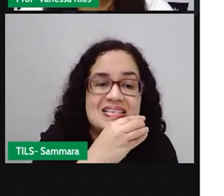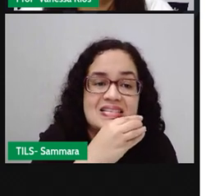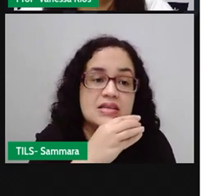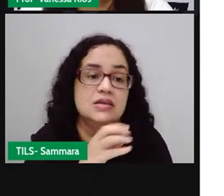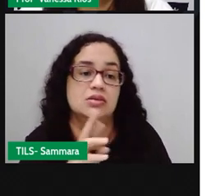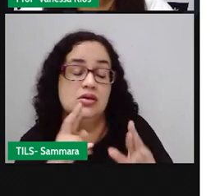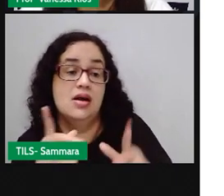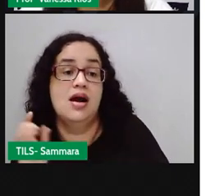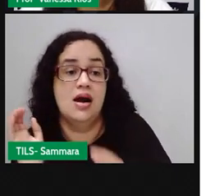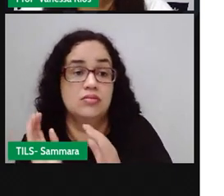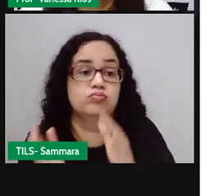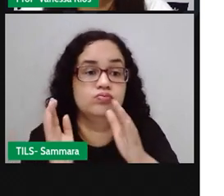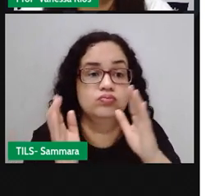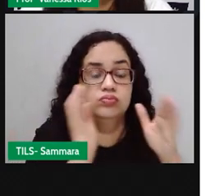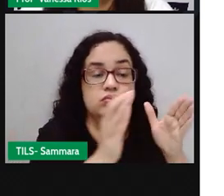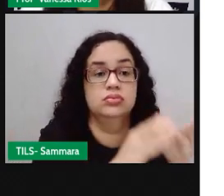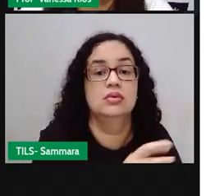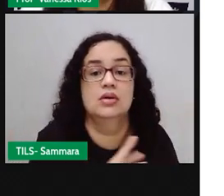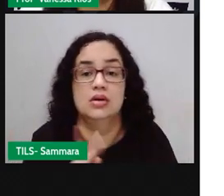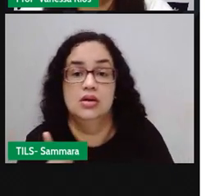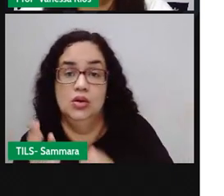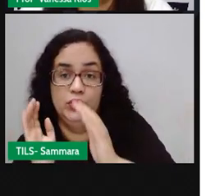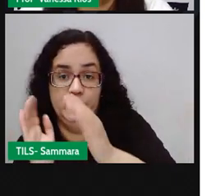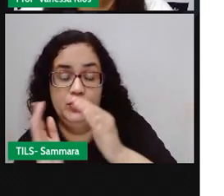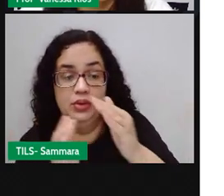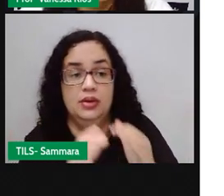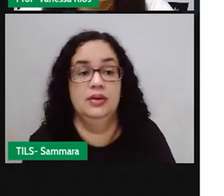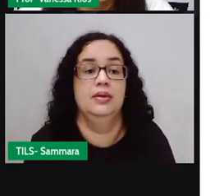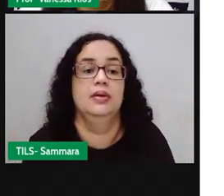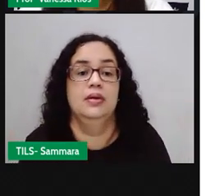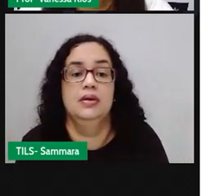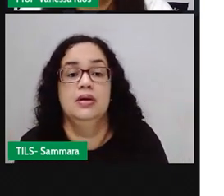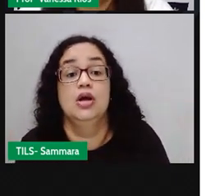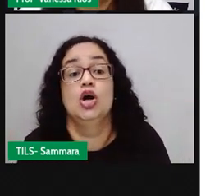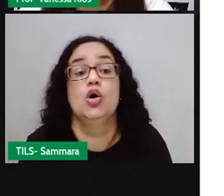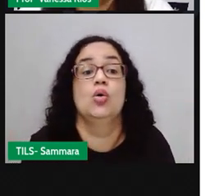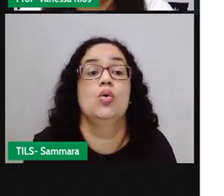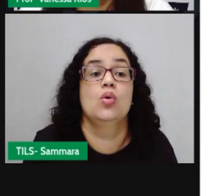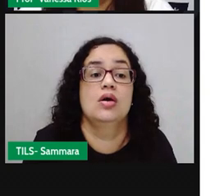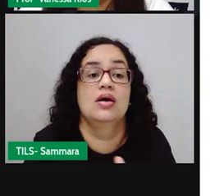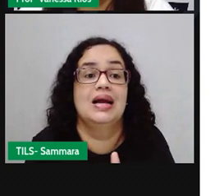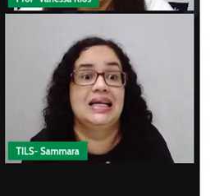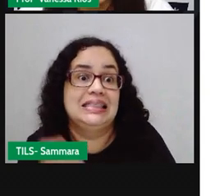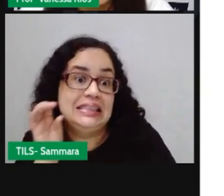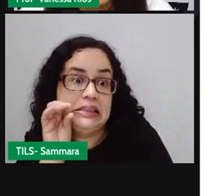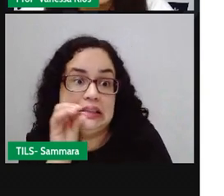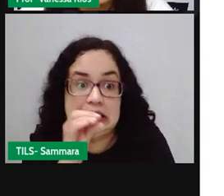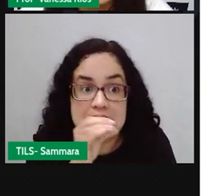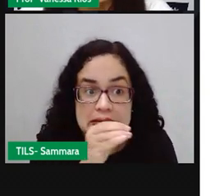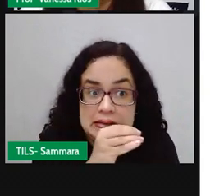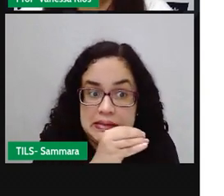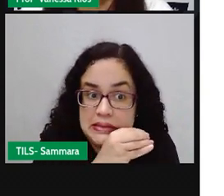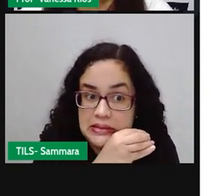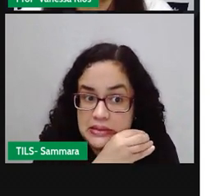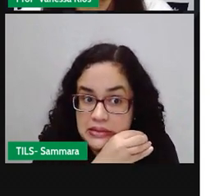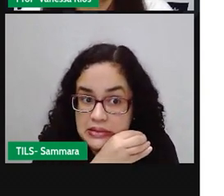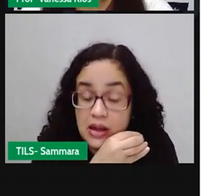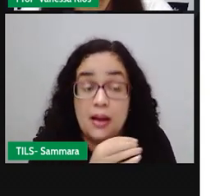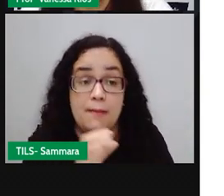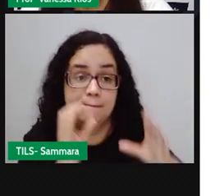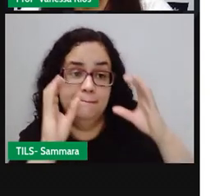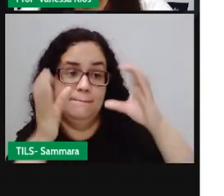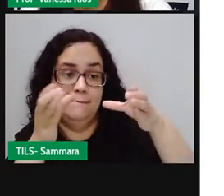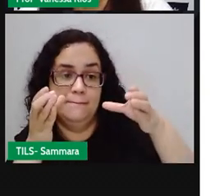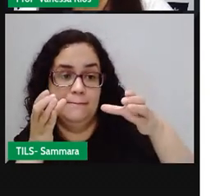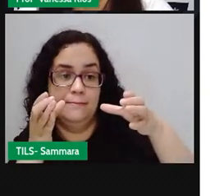diferentes velocidades, para que as outras passem a bola. Quando ela disser queimou, quem estiver com a